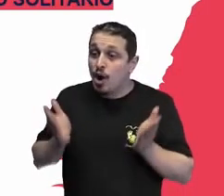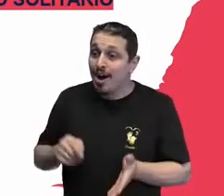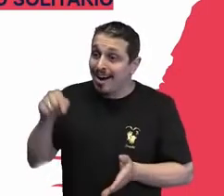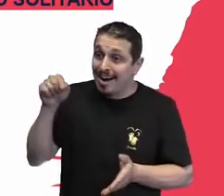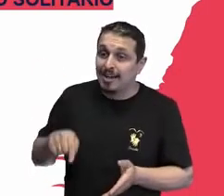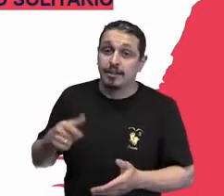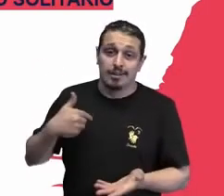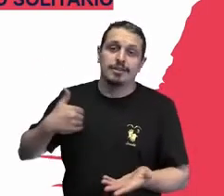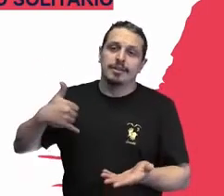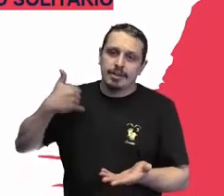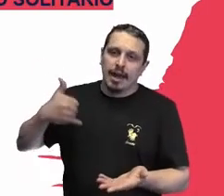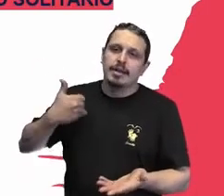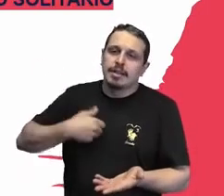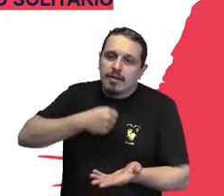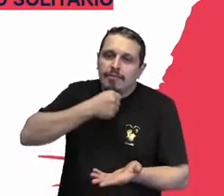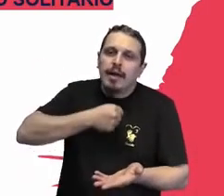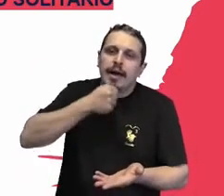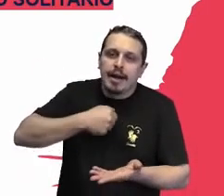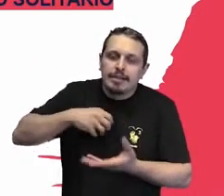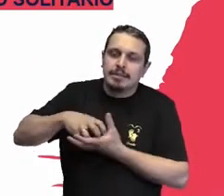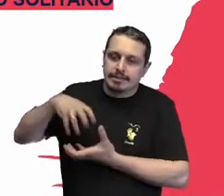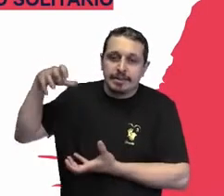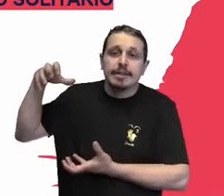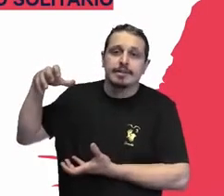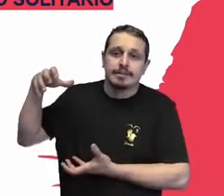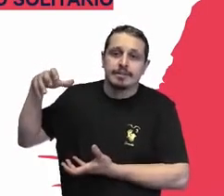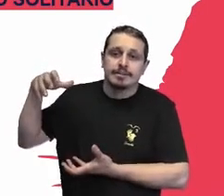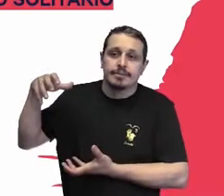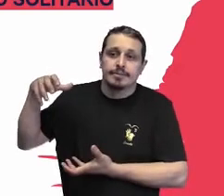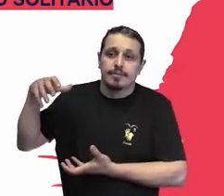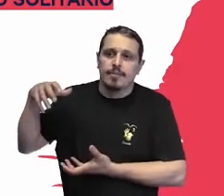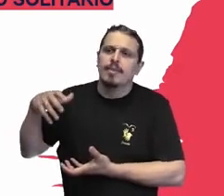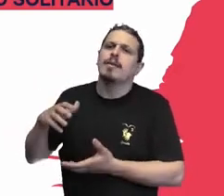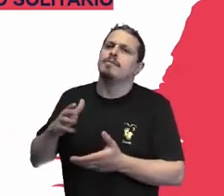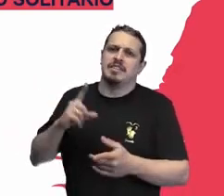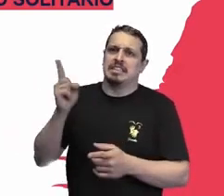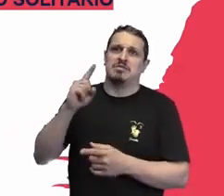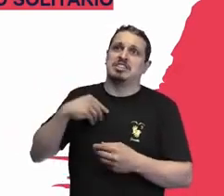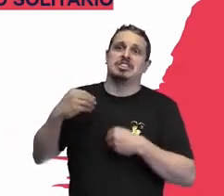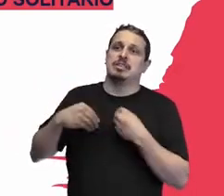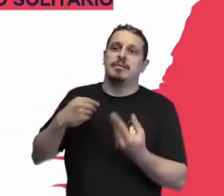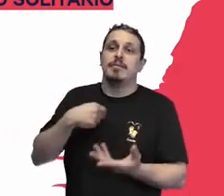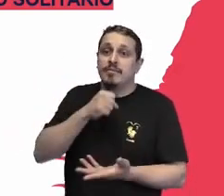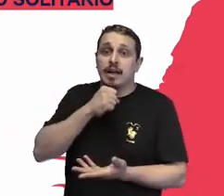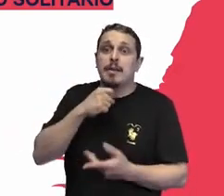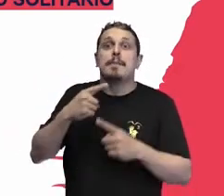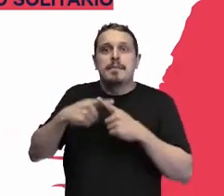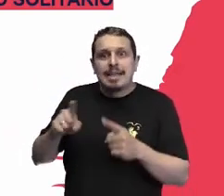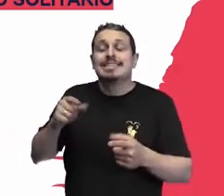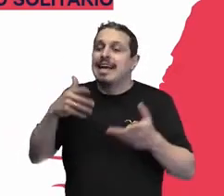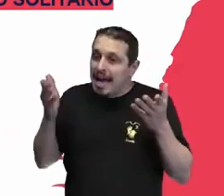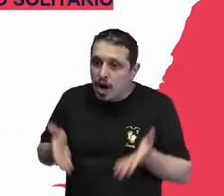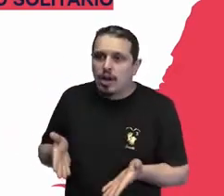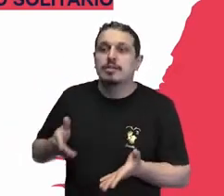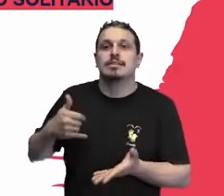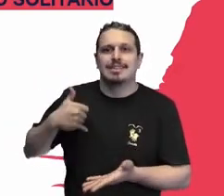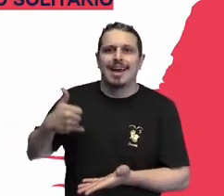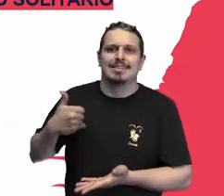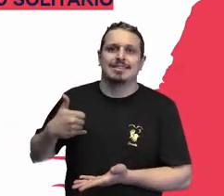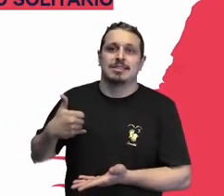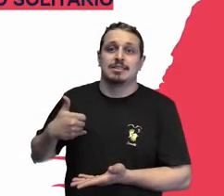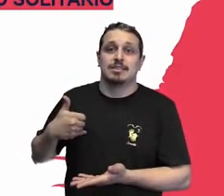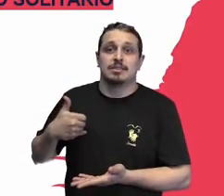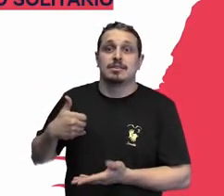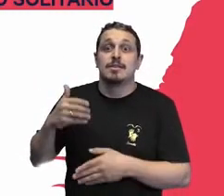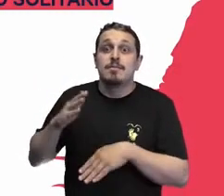na pessoa idosa, por idade. Não me sinto, hein? Mas tudo bem. Então, a gente não vai ficar a vida toda esperando. E